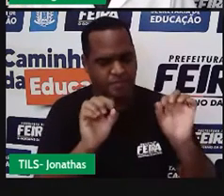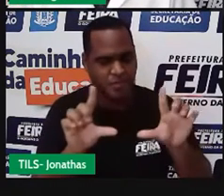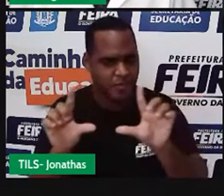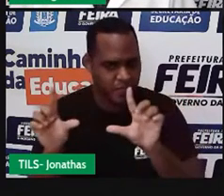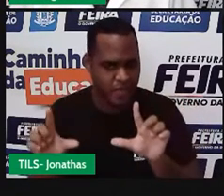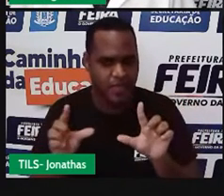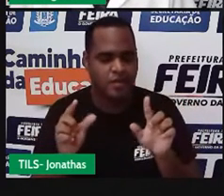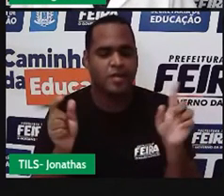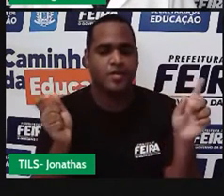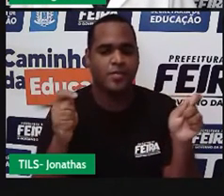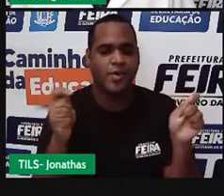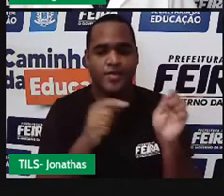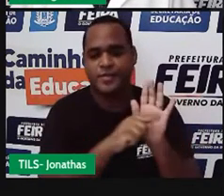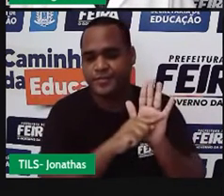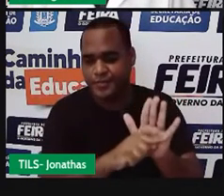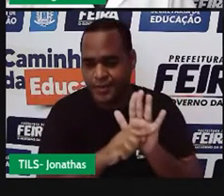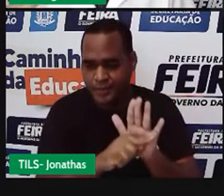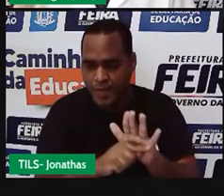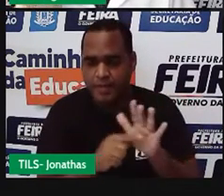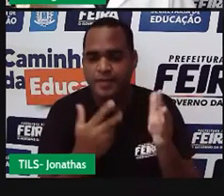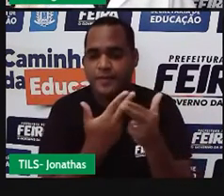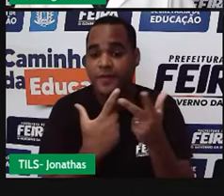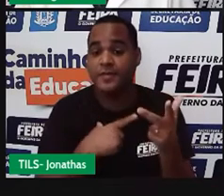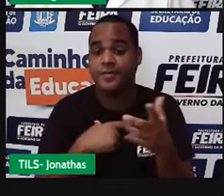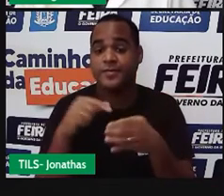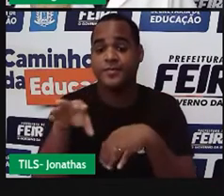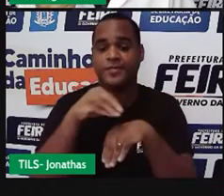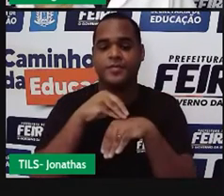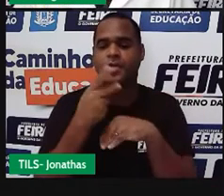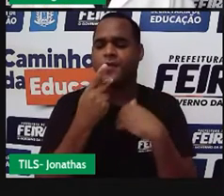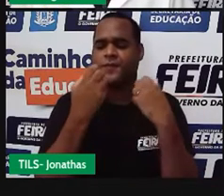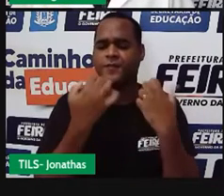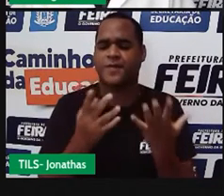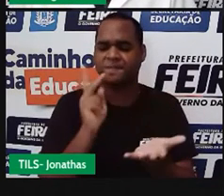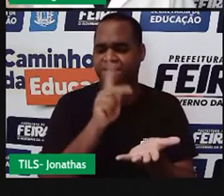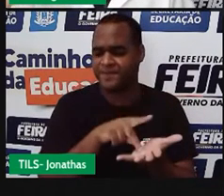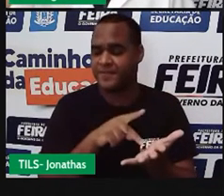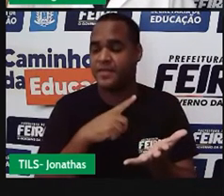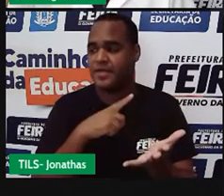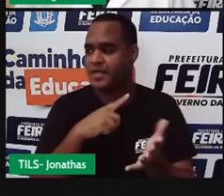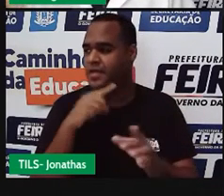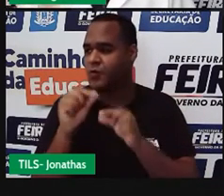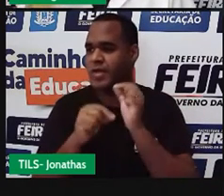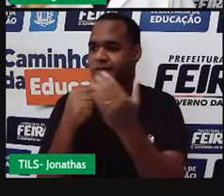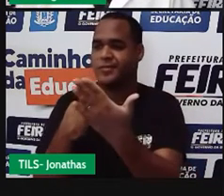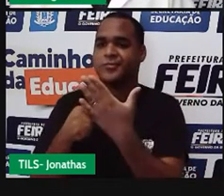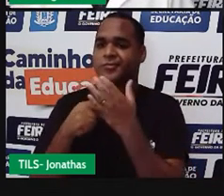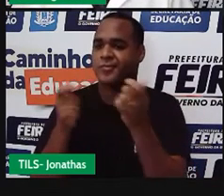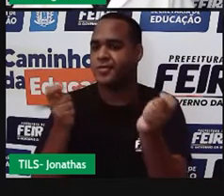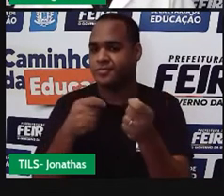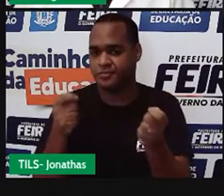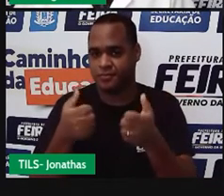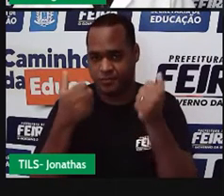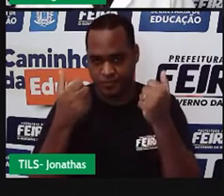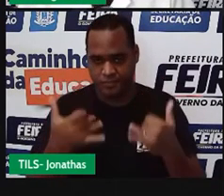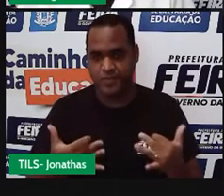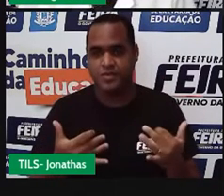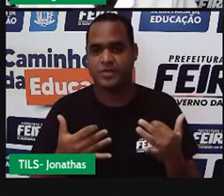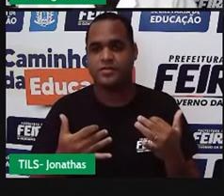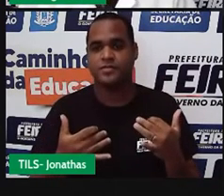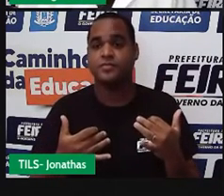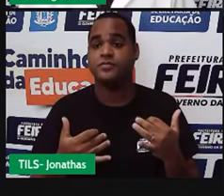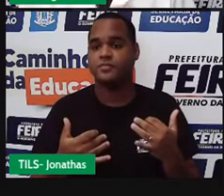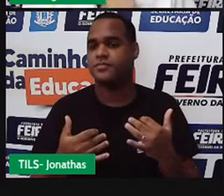nos ajudar, né? A trazer uma situação bem bacana aí, para a gente começar a entender o